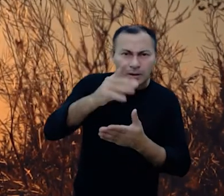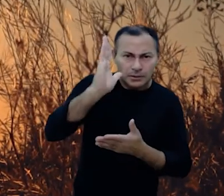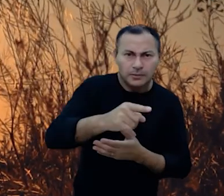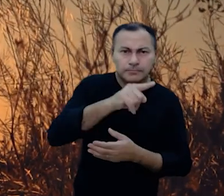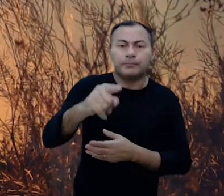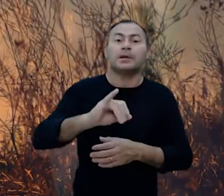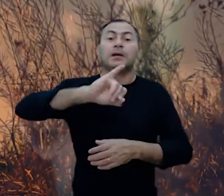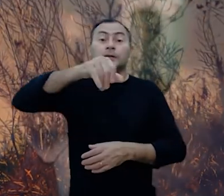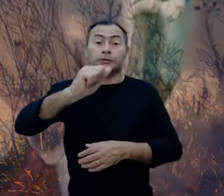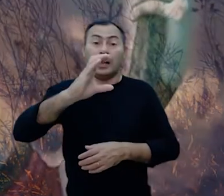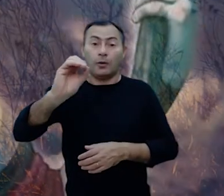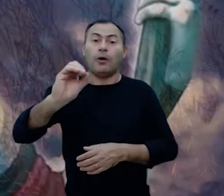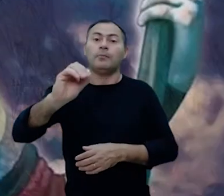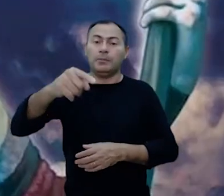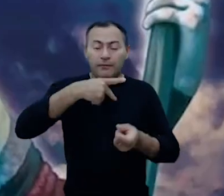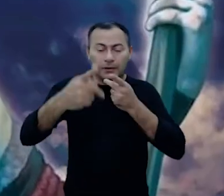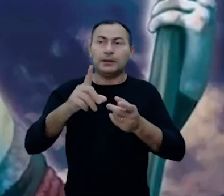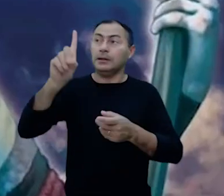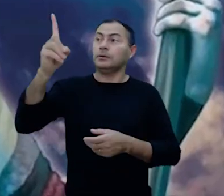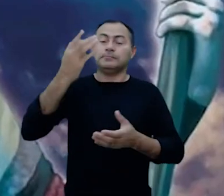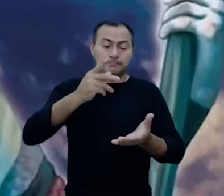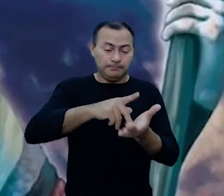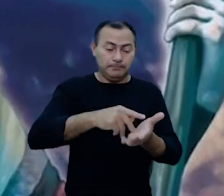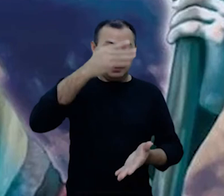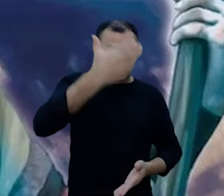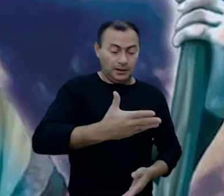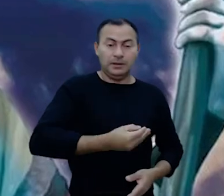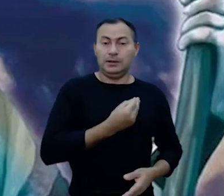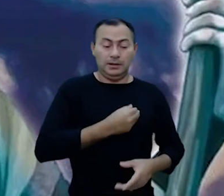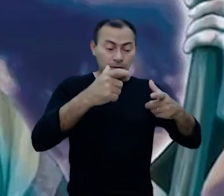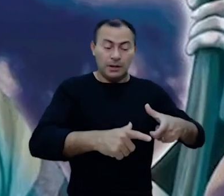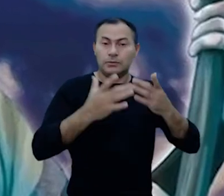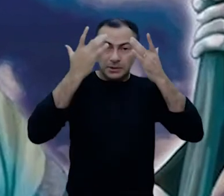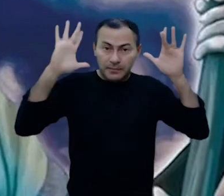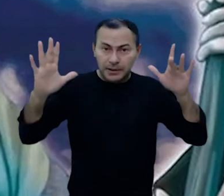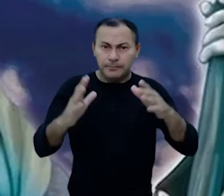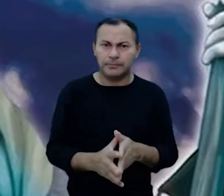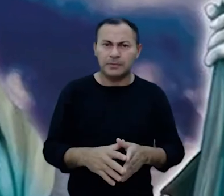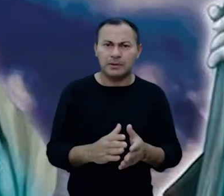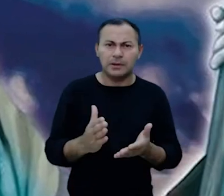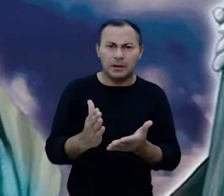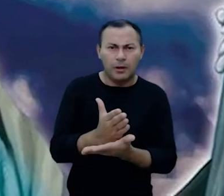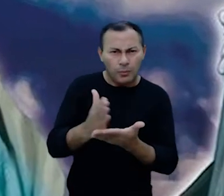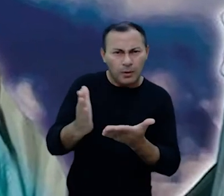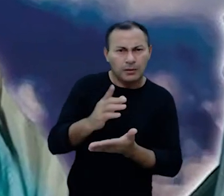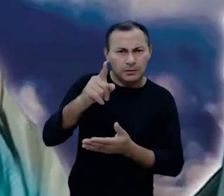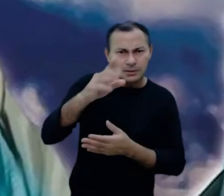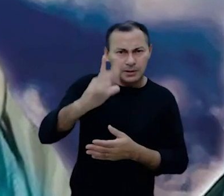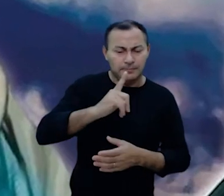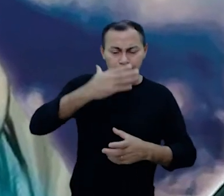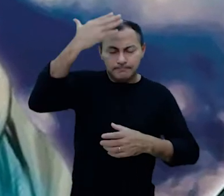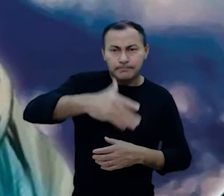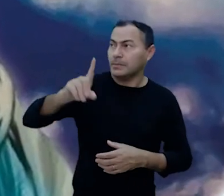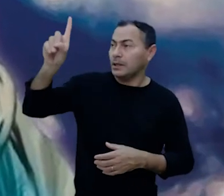de Deus Jacó disse realmente Deus estava neste lugar e eu não sabia disso será que alguma vez você